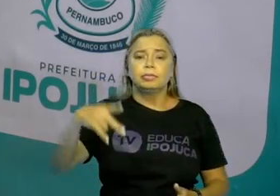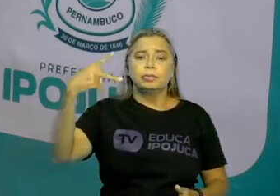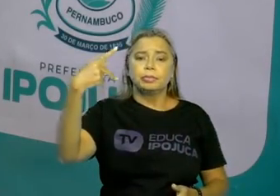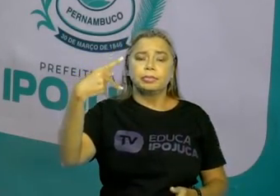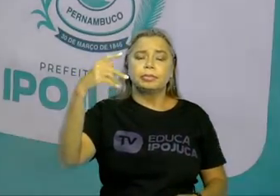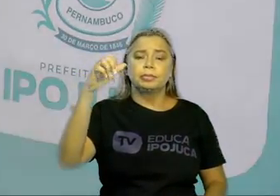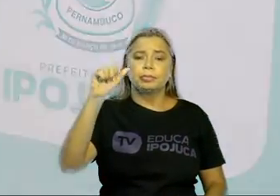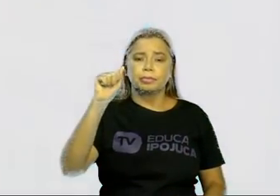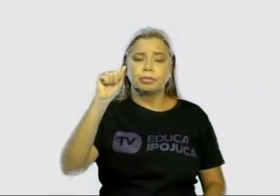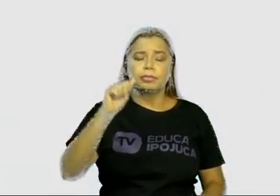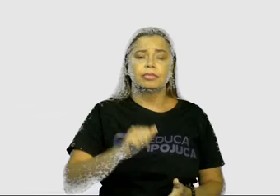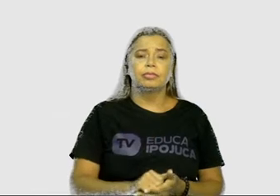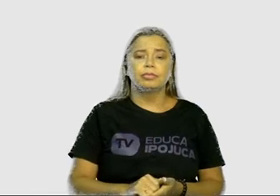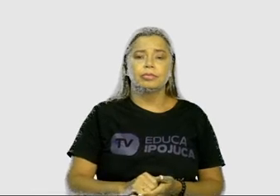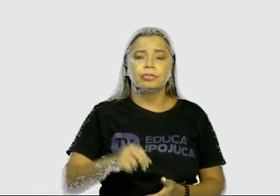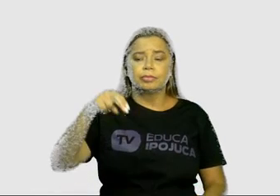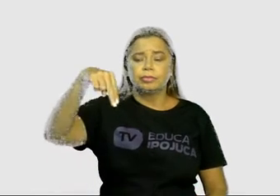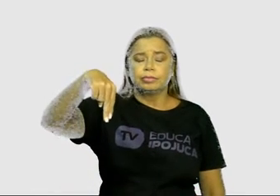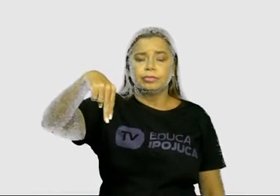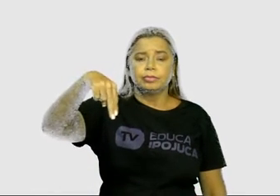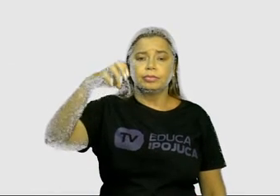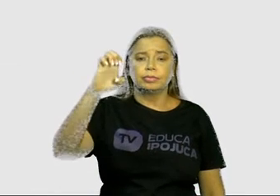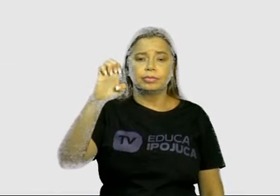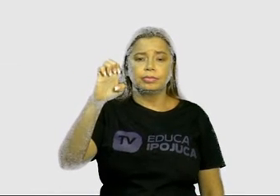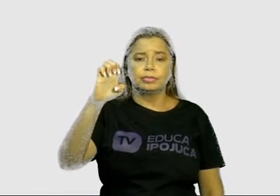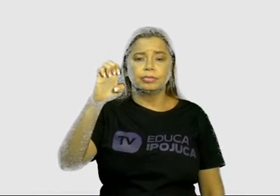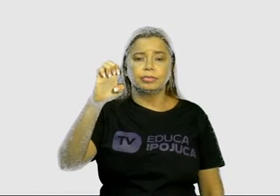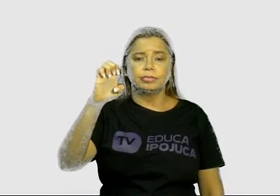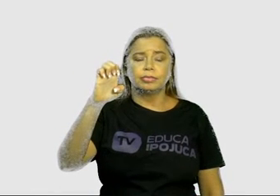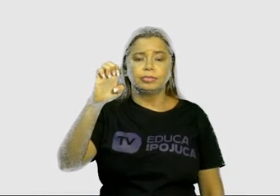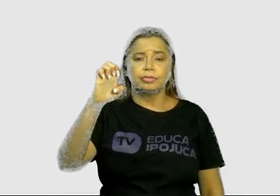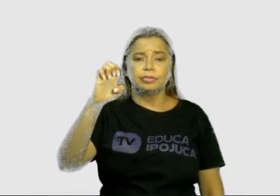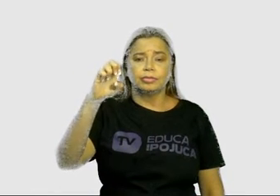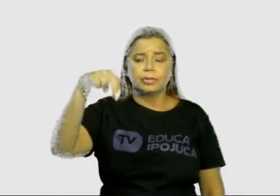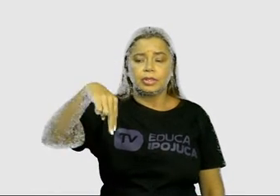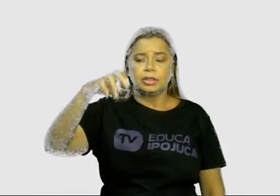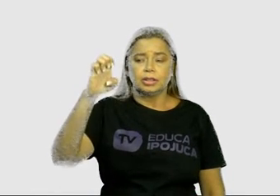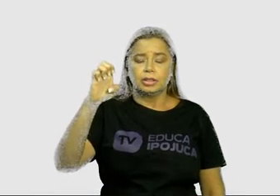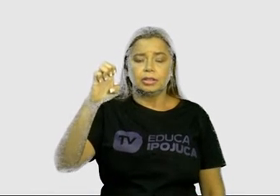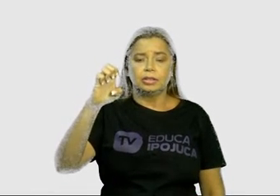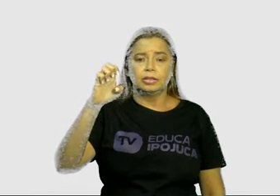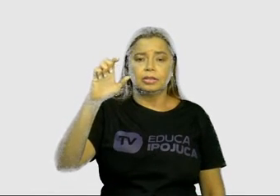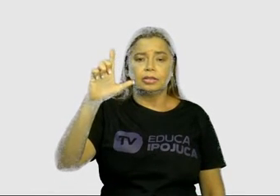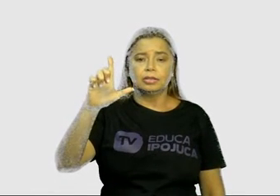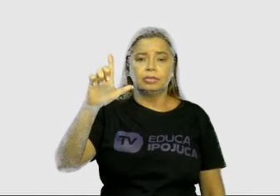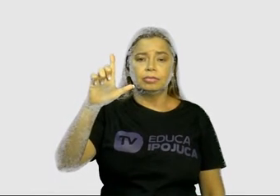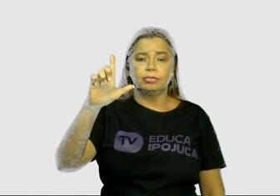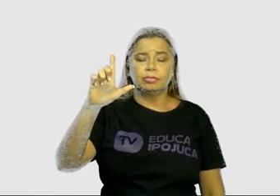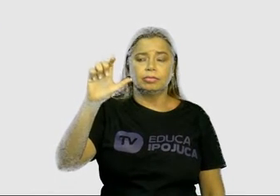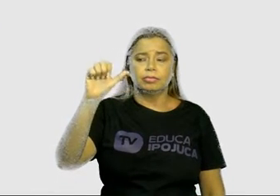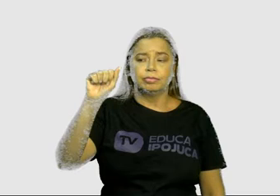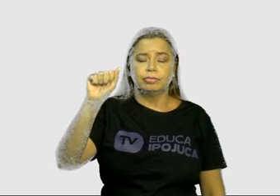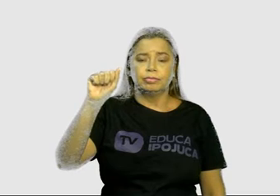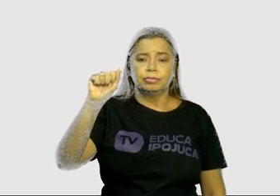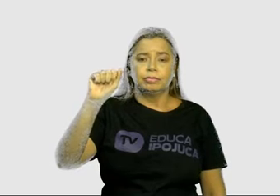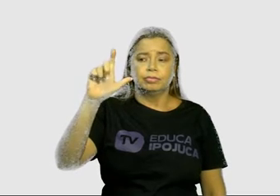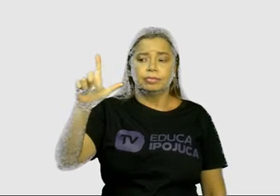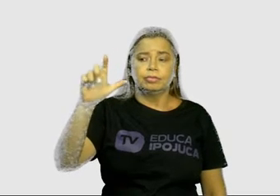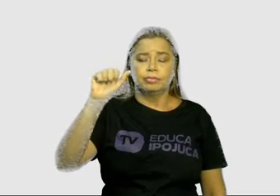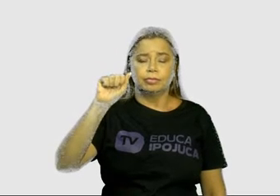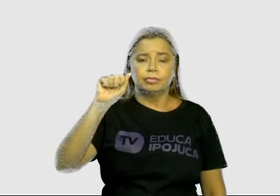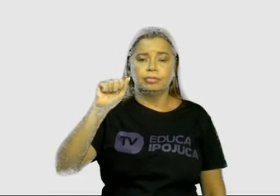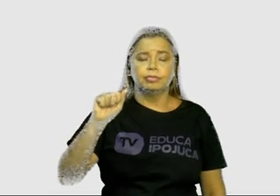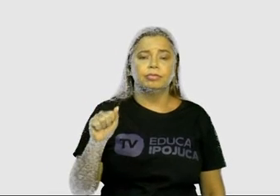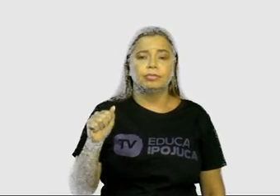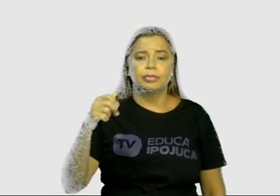Pá, N, E, de N e L, A, de Lá.